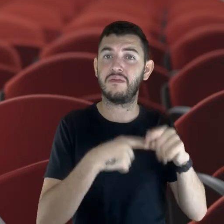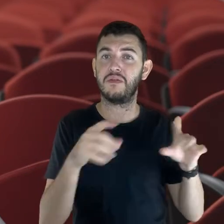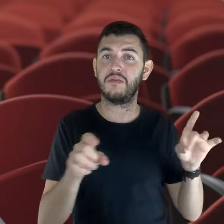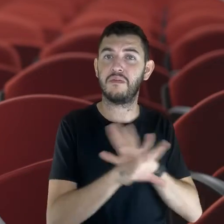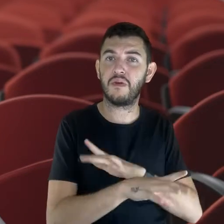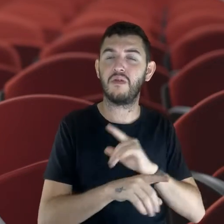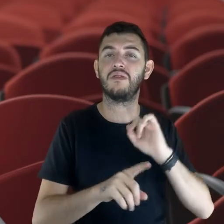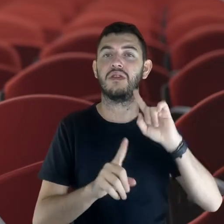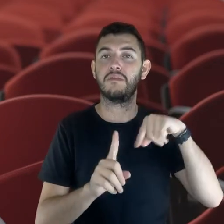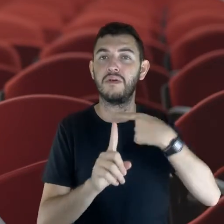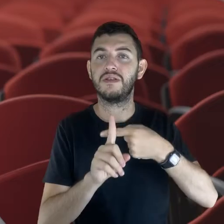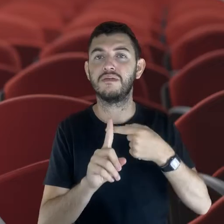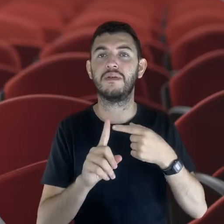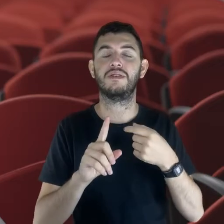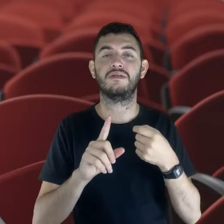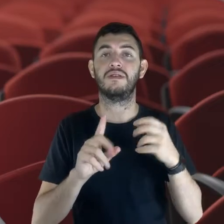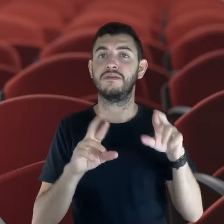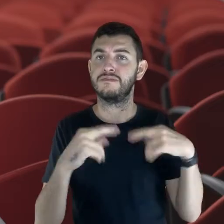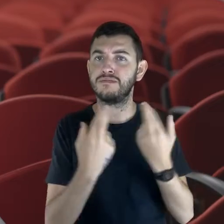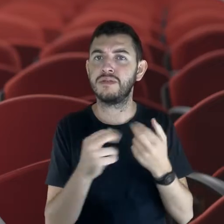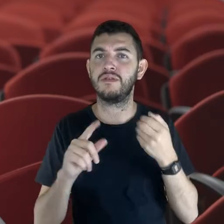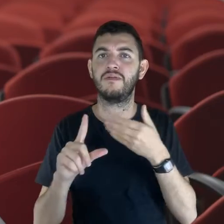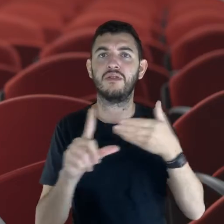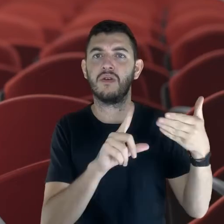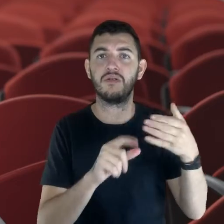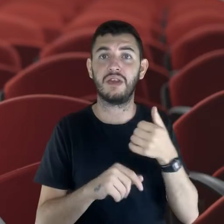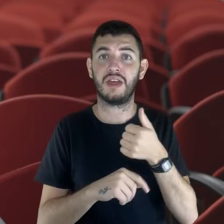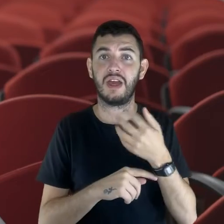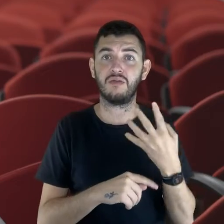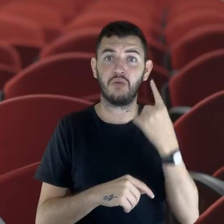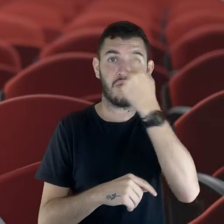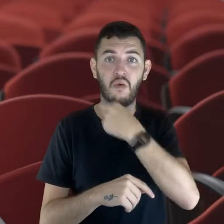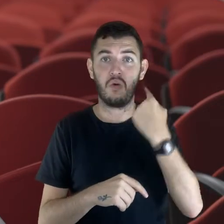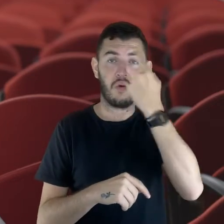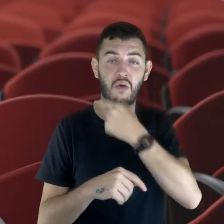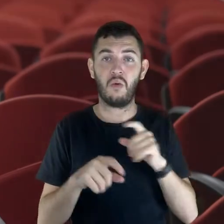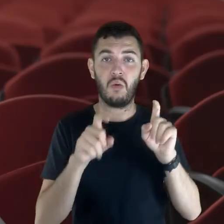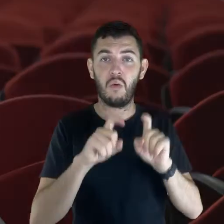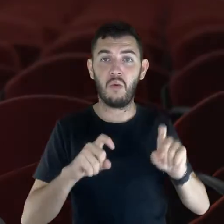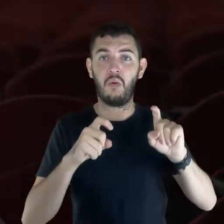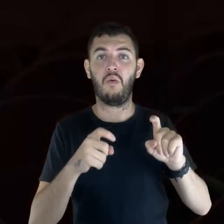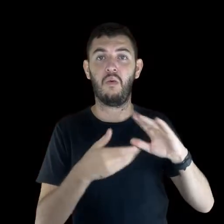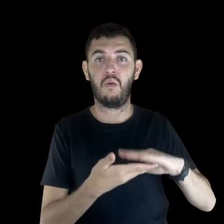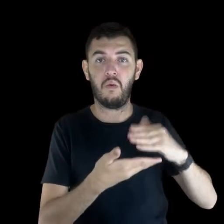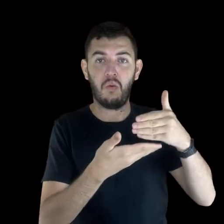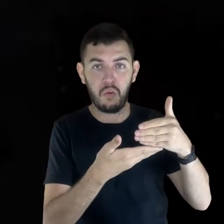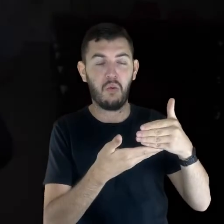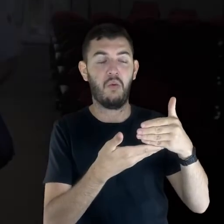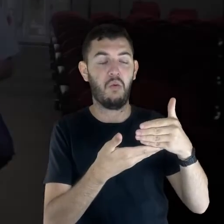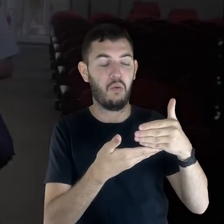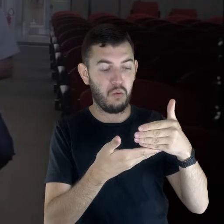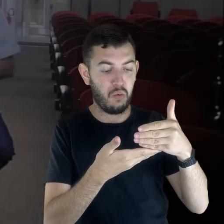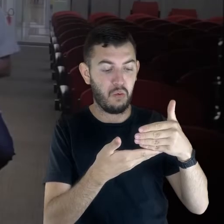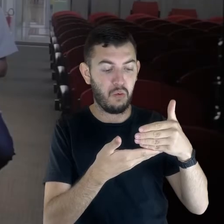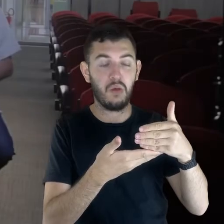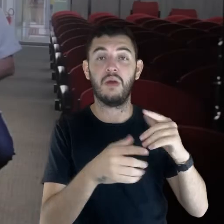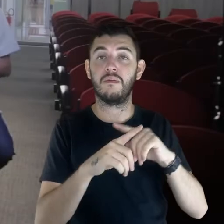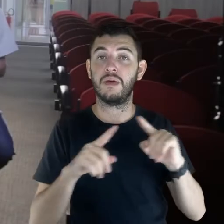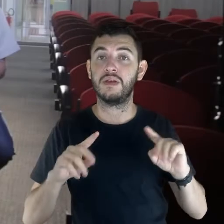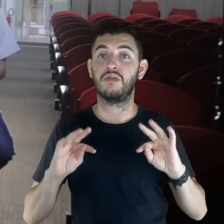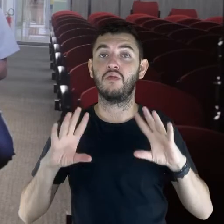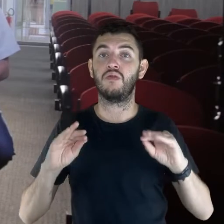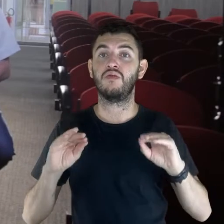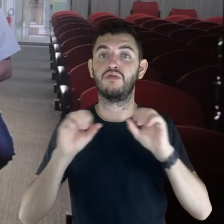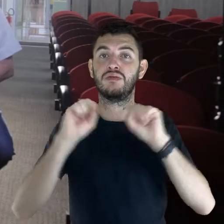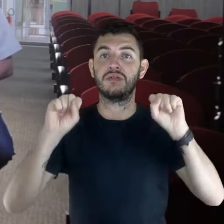começa uma reunião e você emenda em outra. Quando você vê dez, você passa doze, quatorze horas na frente de um computador. Todo o sistema